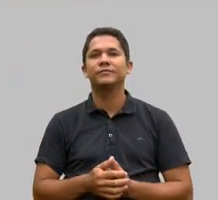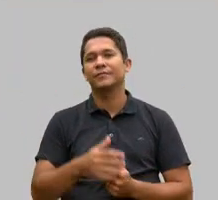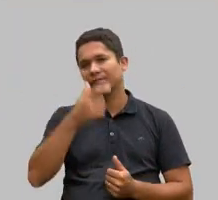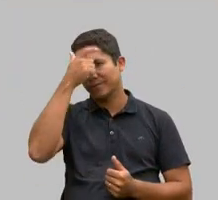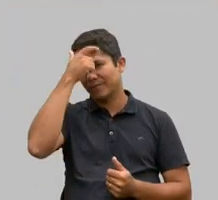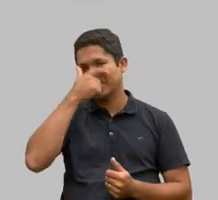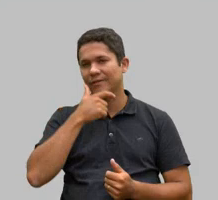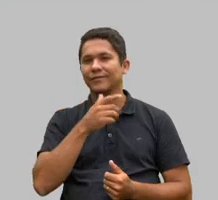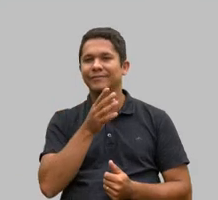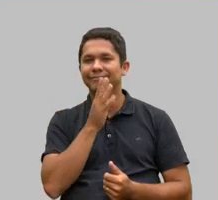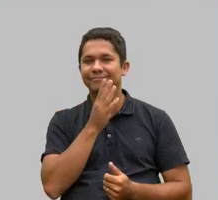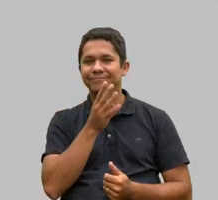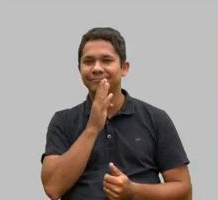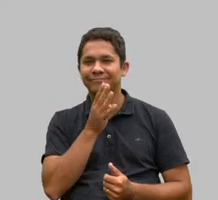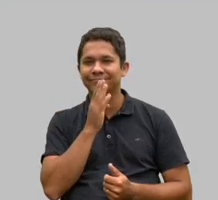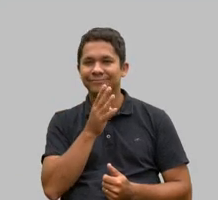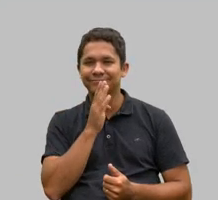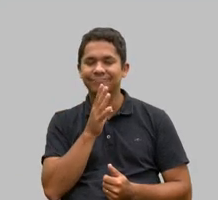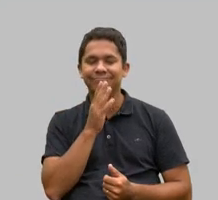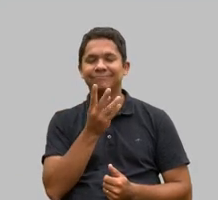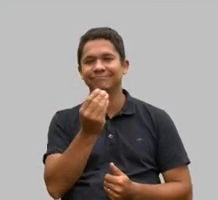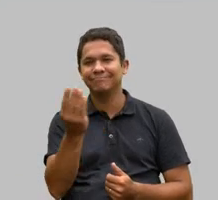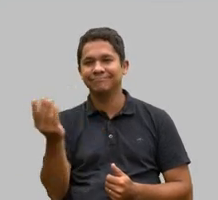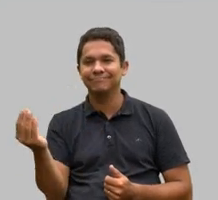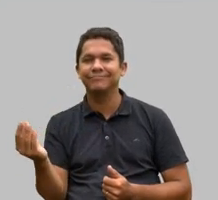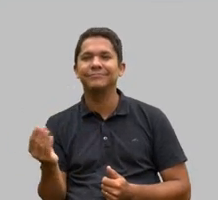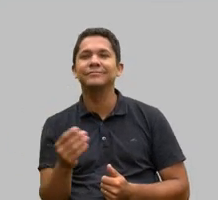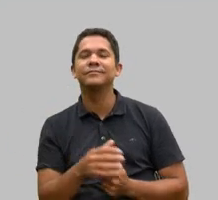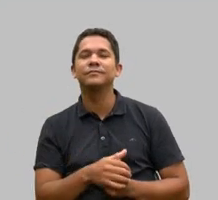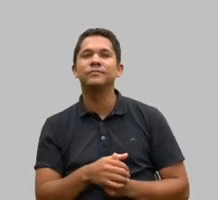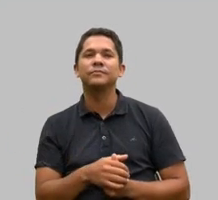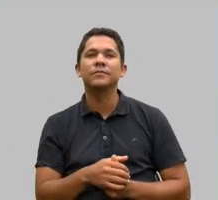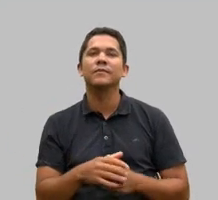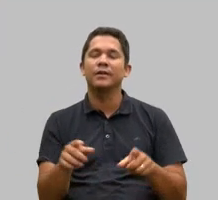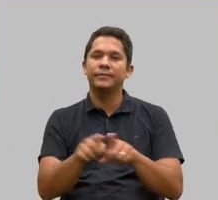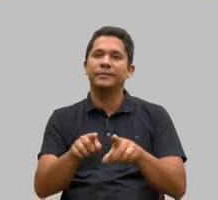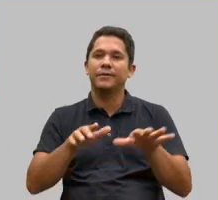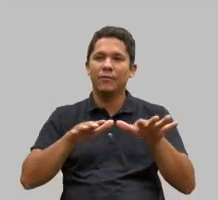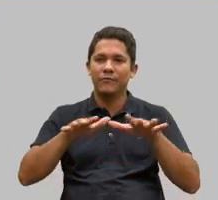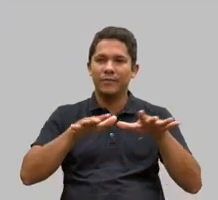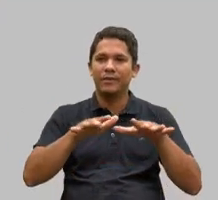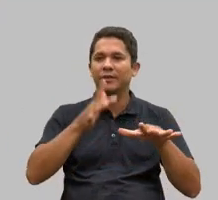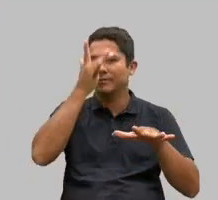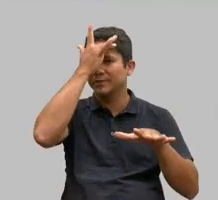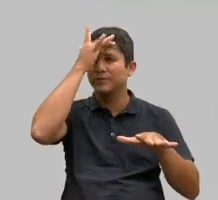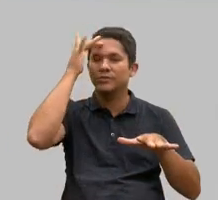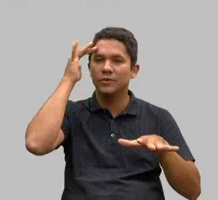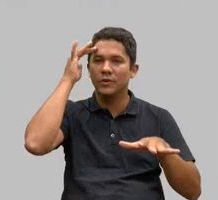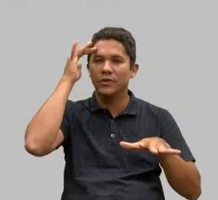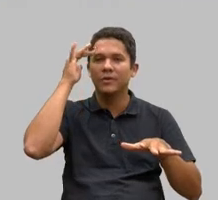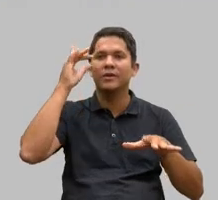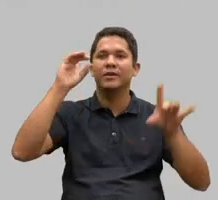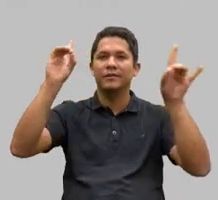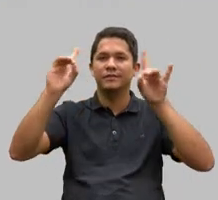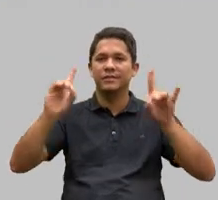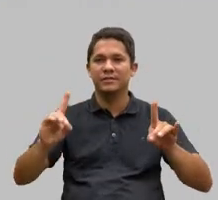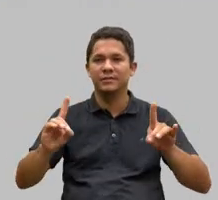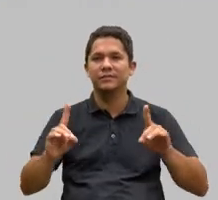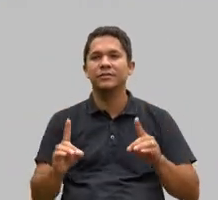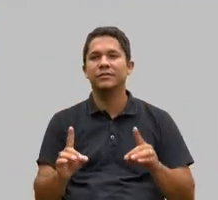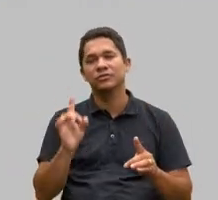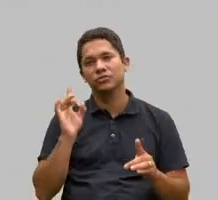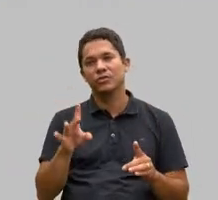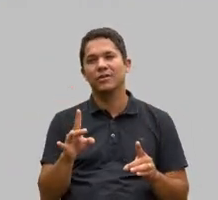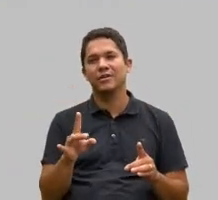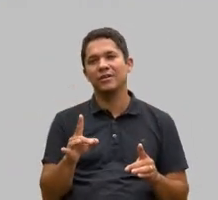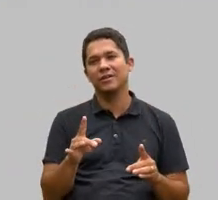no nosso movimento, e o movimento da pessoa com deficiência é isso mesmo. muito além da APAI, nós somos